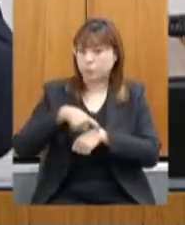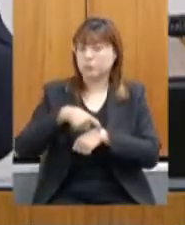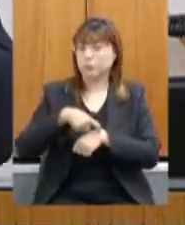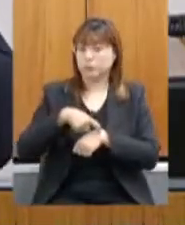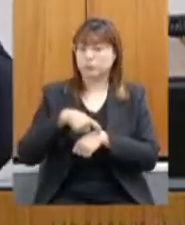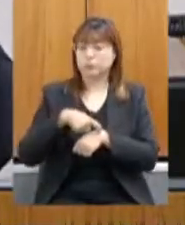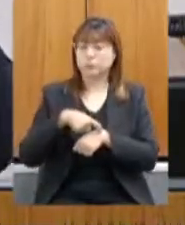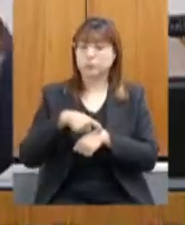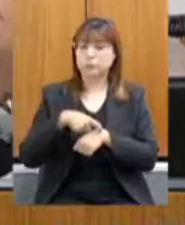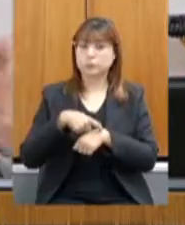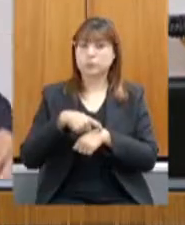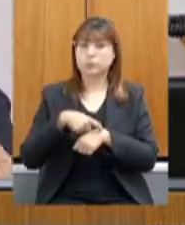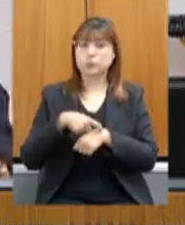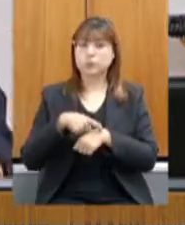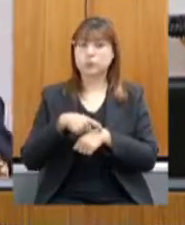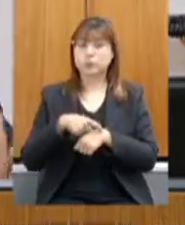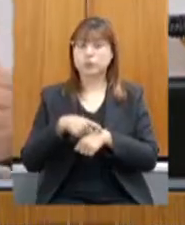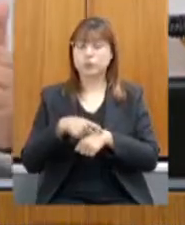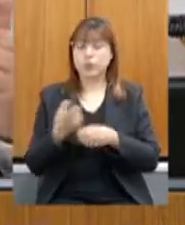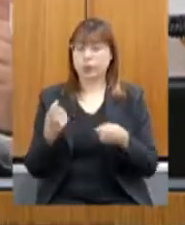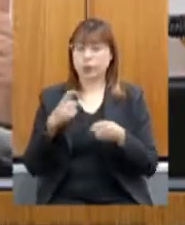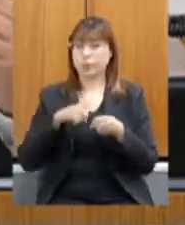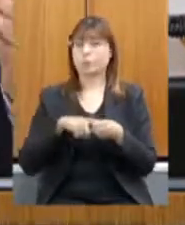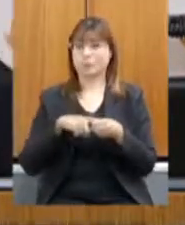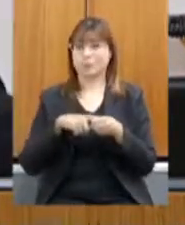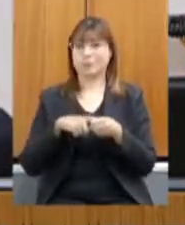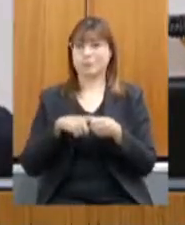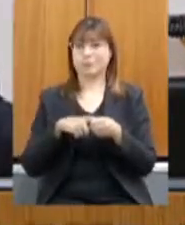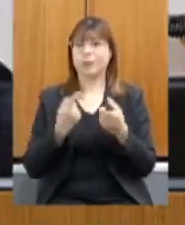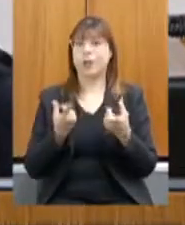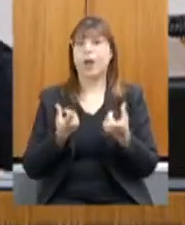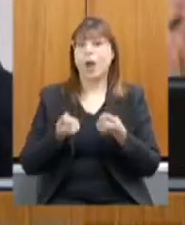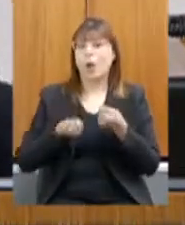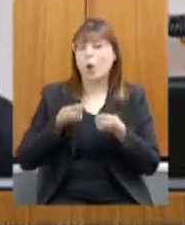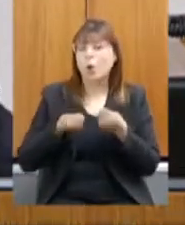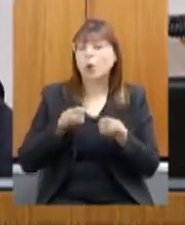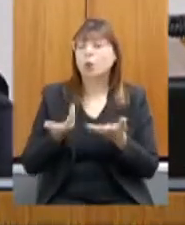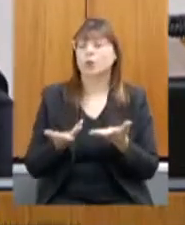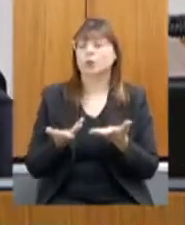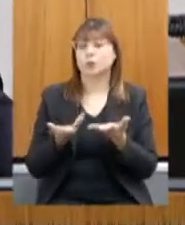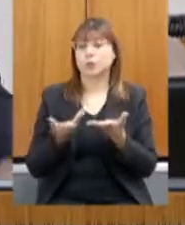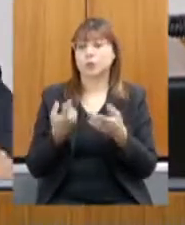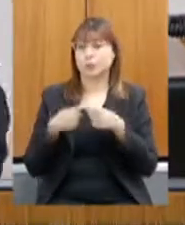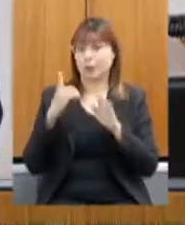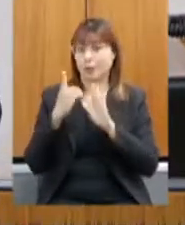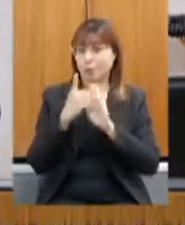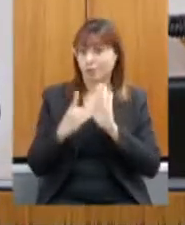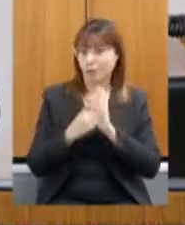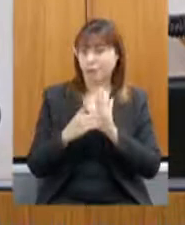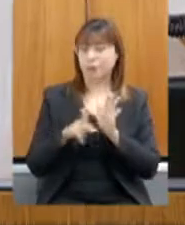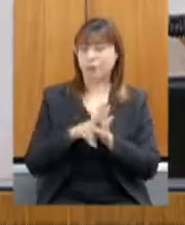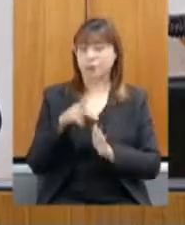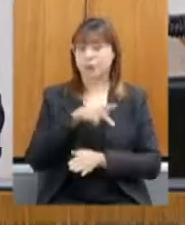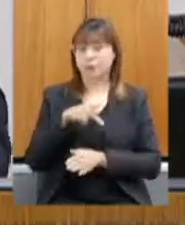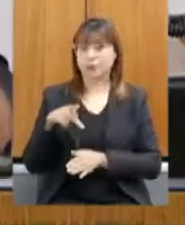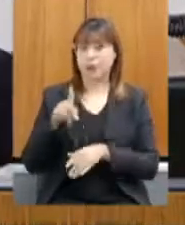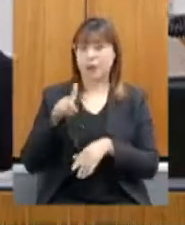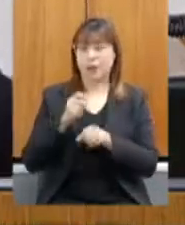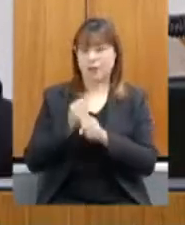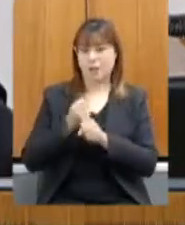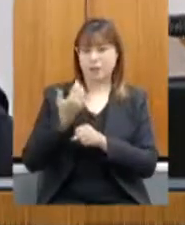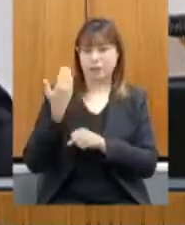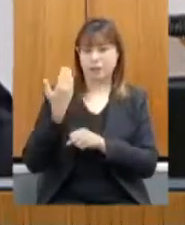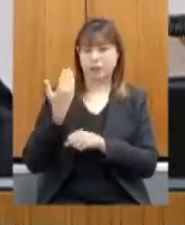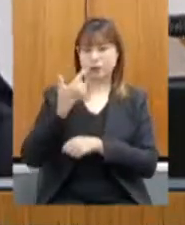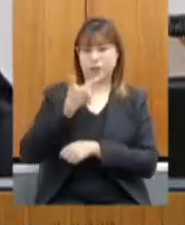a retomada econômica fica muito clara, pois esse decreto presidencial é de 2019, quando